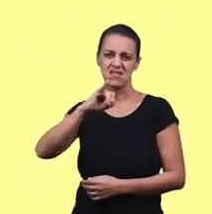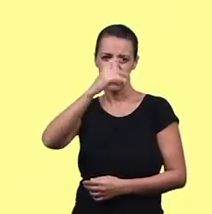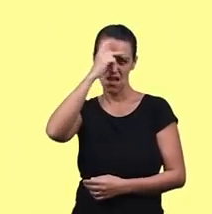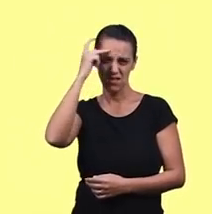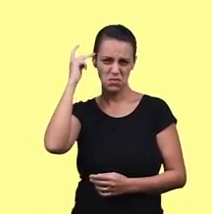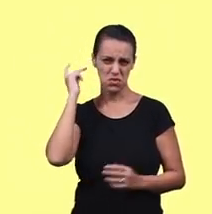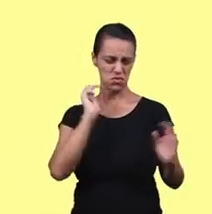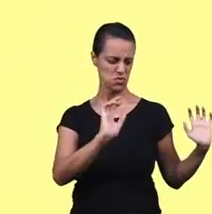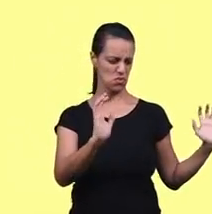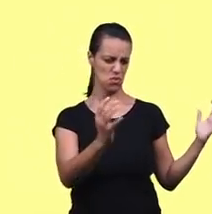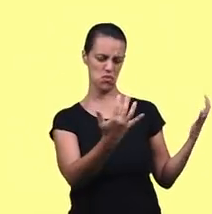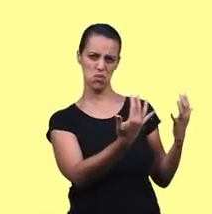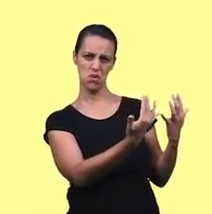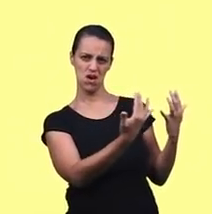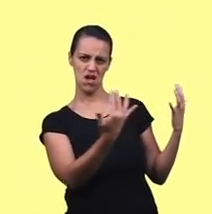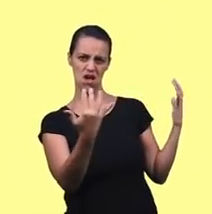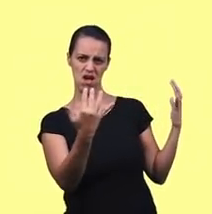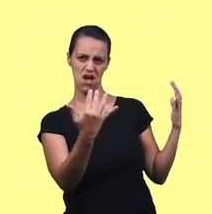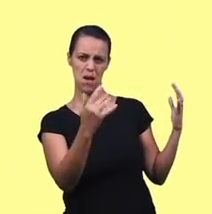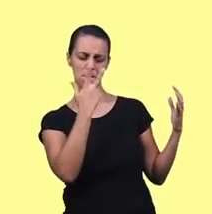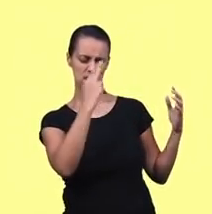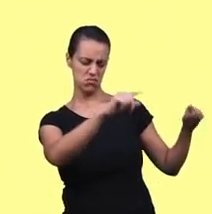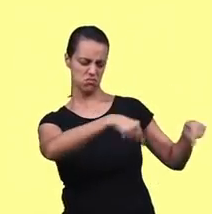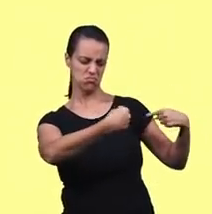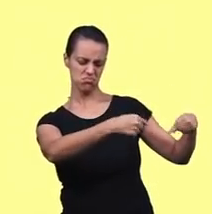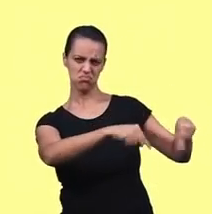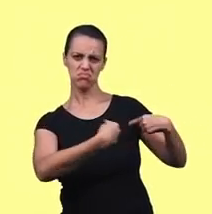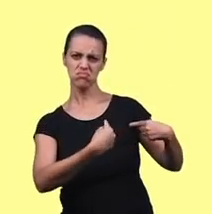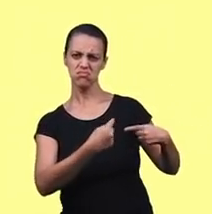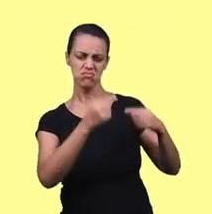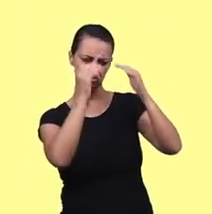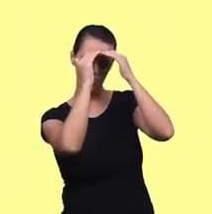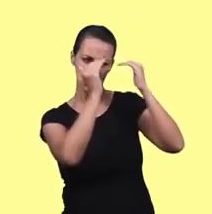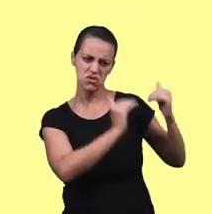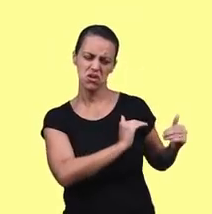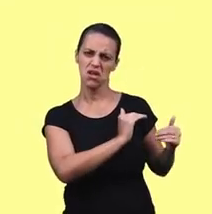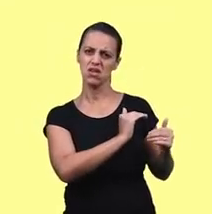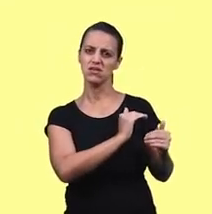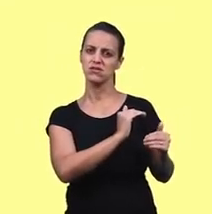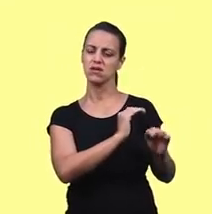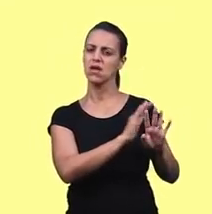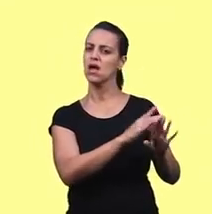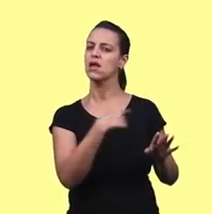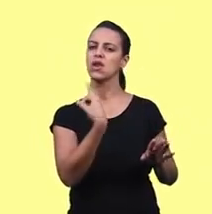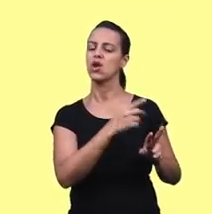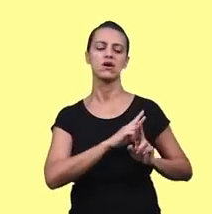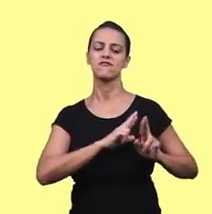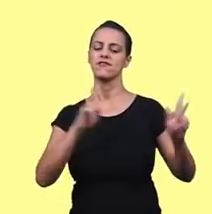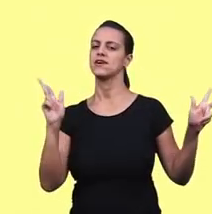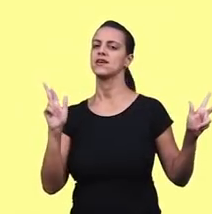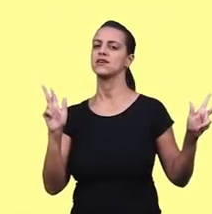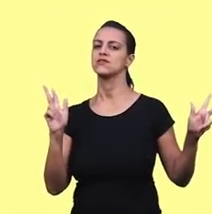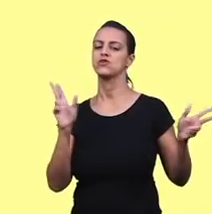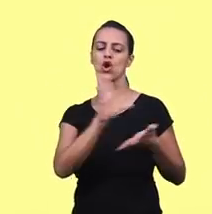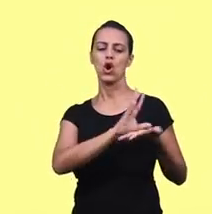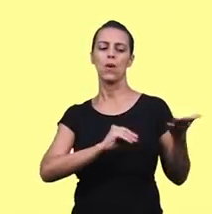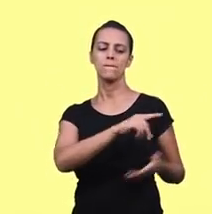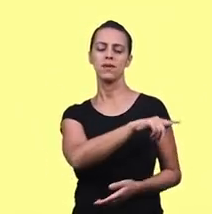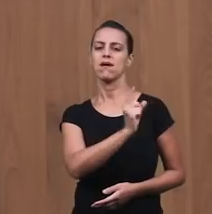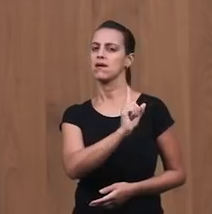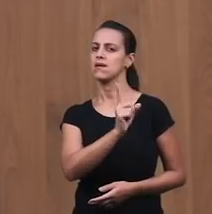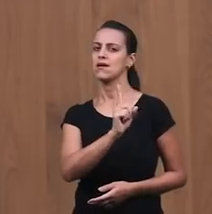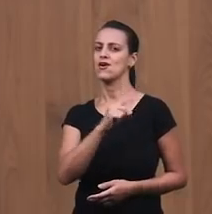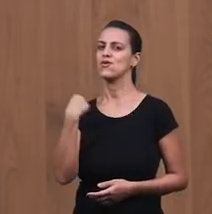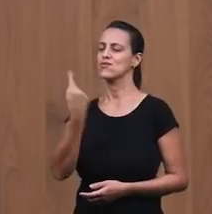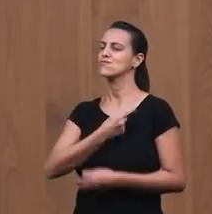nosso redor Sejam infiéis Sejam desobedientes Nós permaneceremos Obedientes e